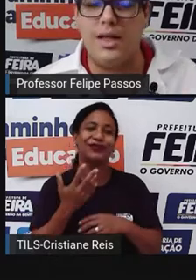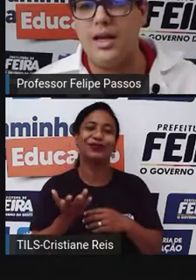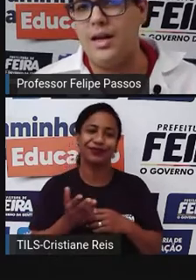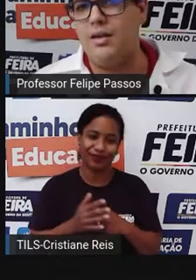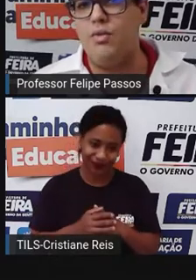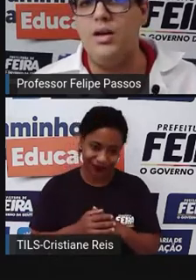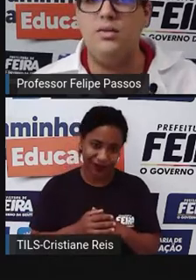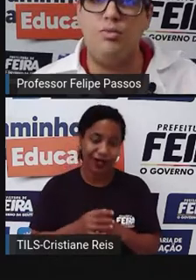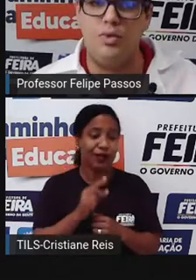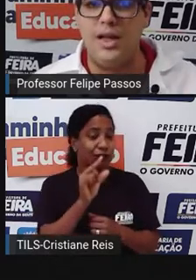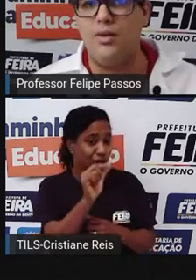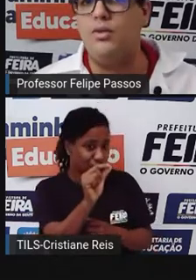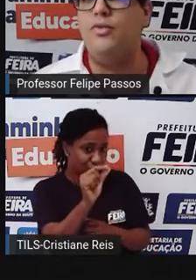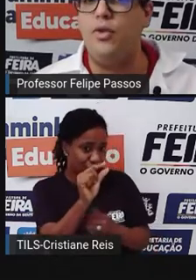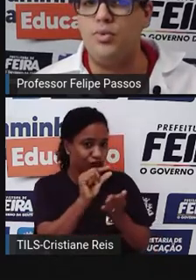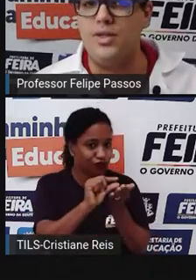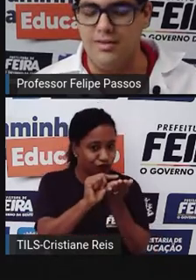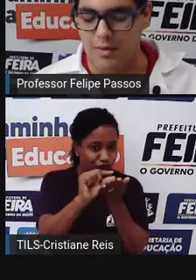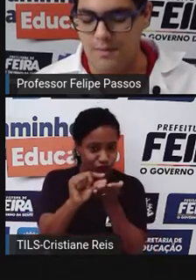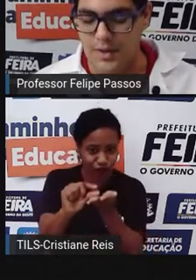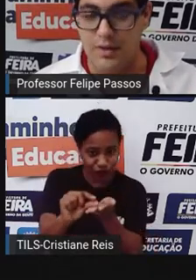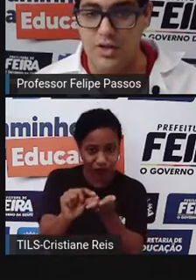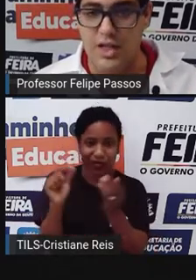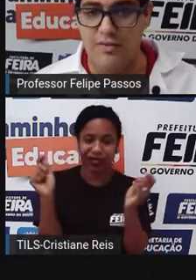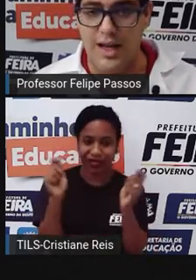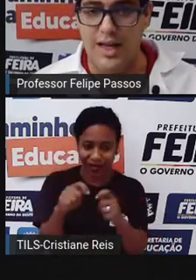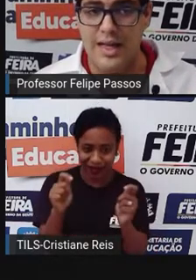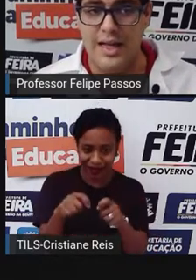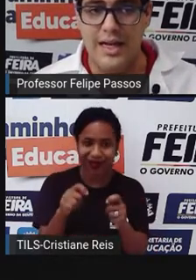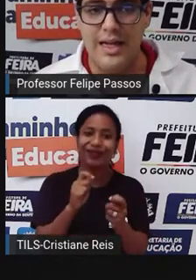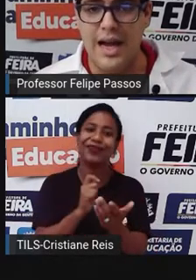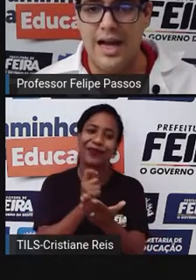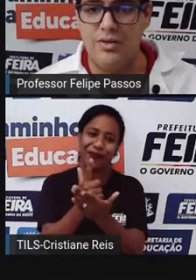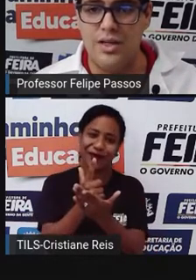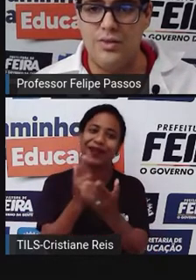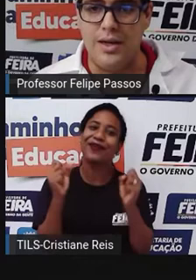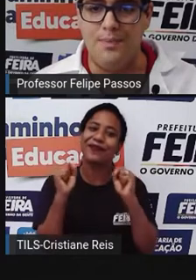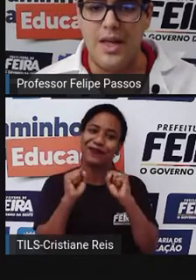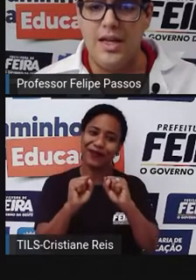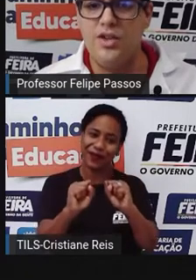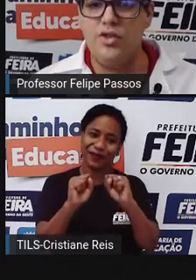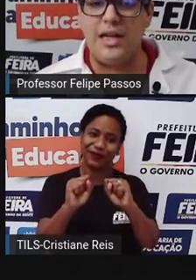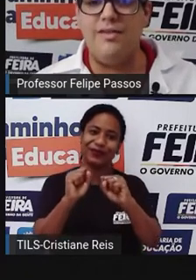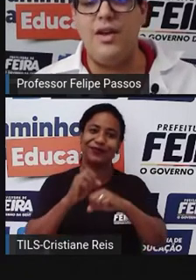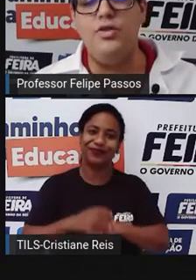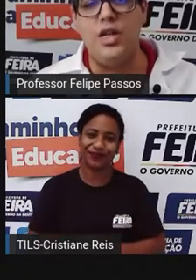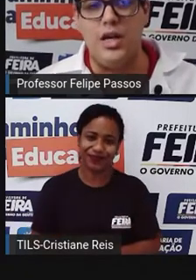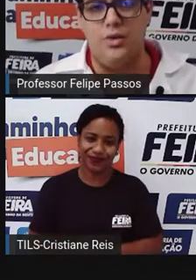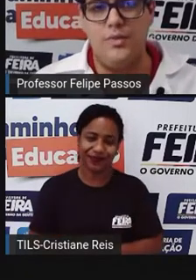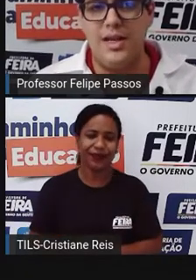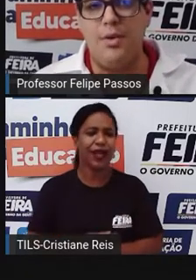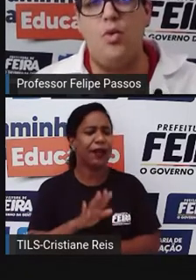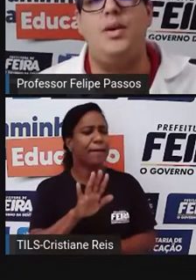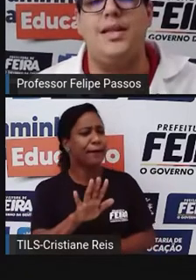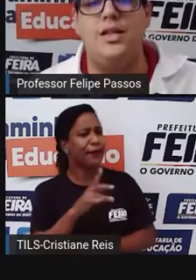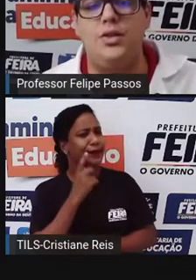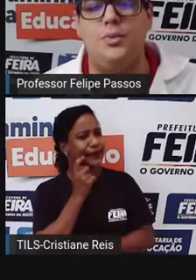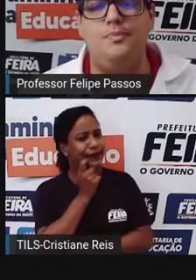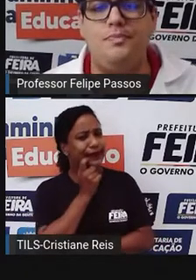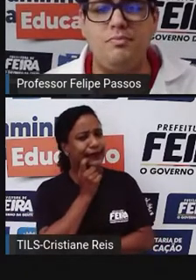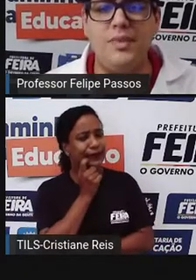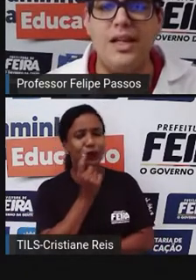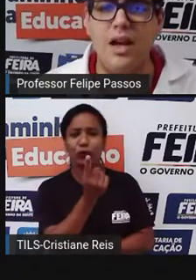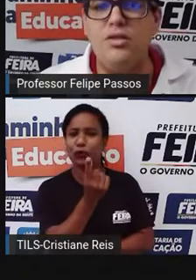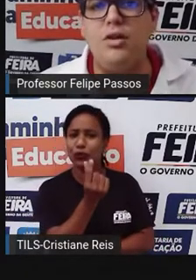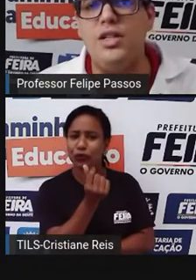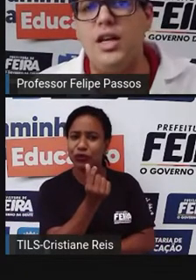Quando puder, quando for possível. Então a gente tem que ficar ligado nisso aí. E de onde é que vem o dinheiro? Você já parou pra pensar nisso?